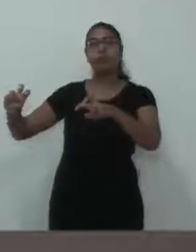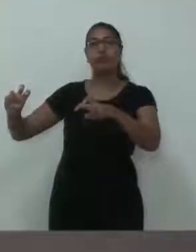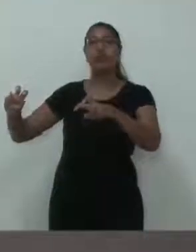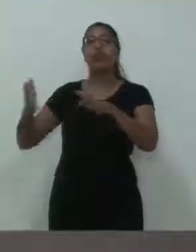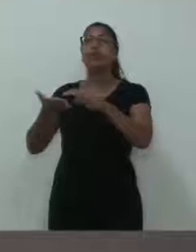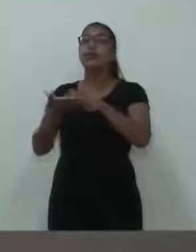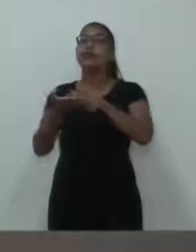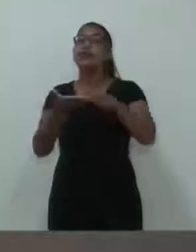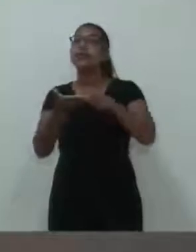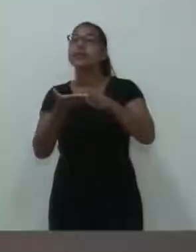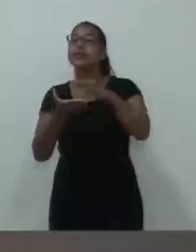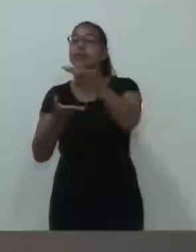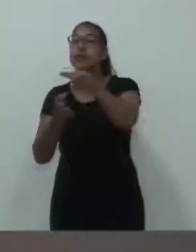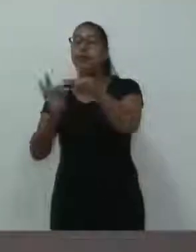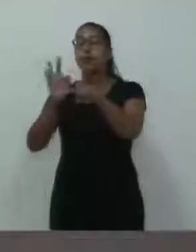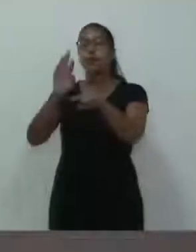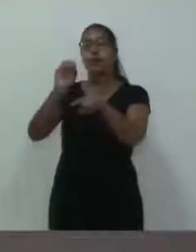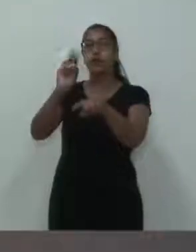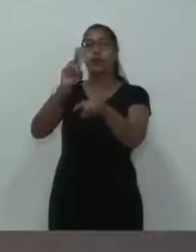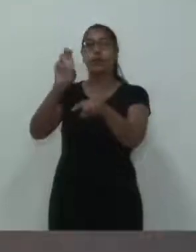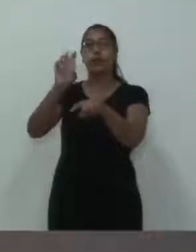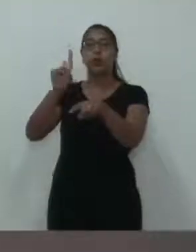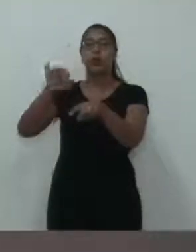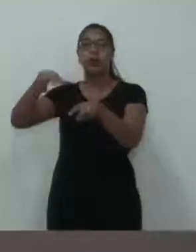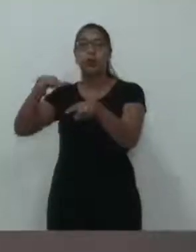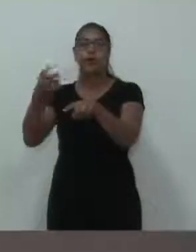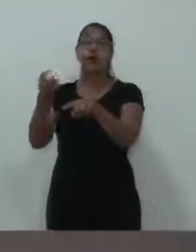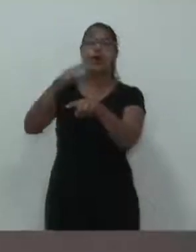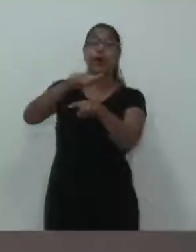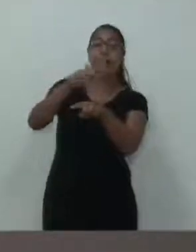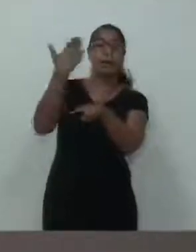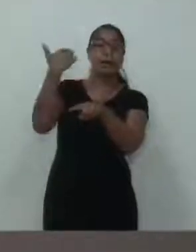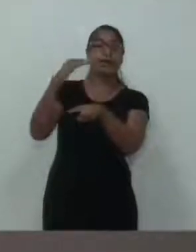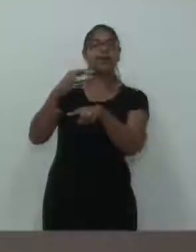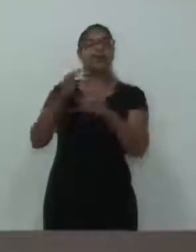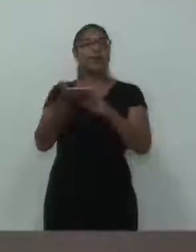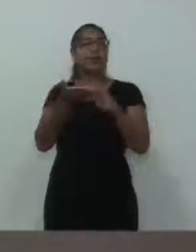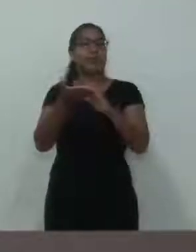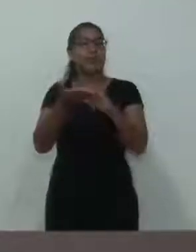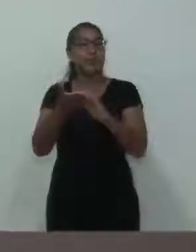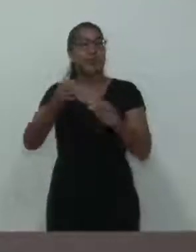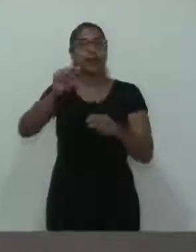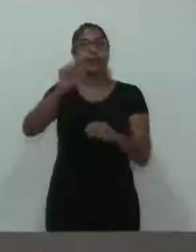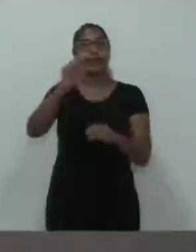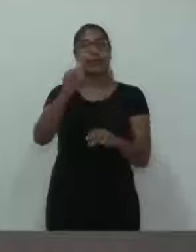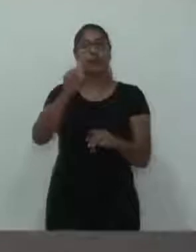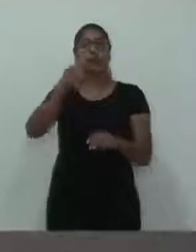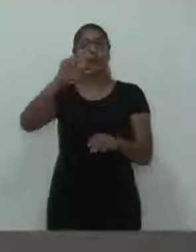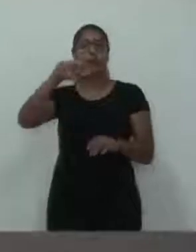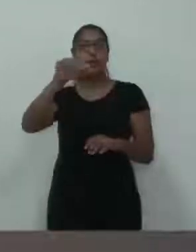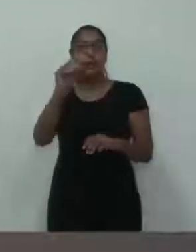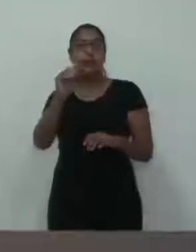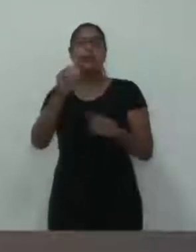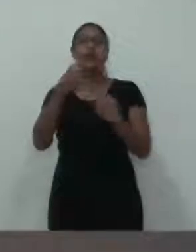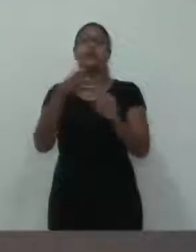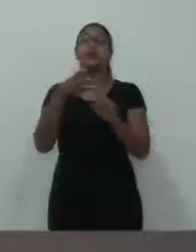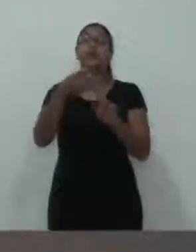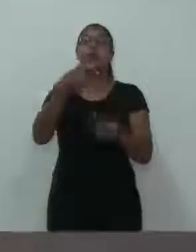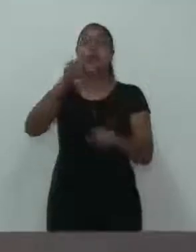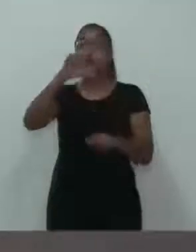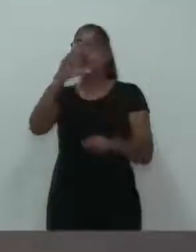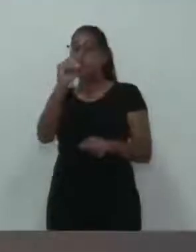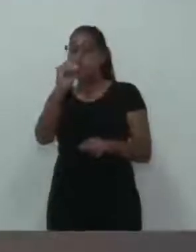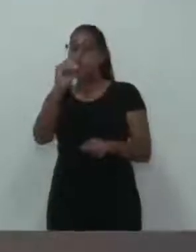secretário Torrezinho e secretário amigo Adriano, doutor nosso amigo Edson, Chico Sgarbi voltando aí à